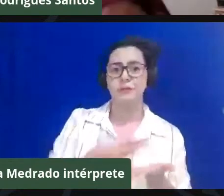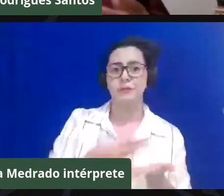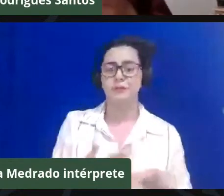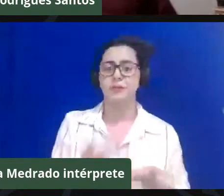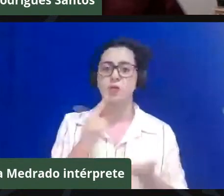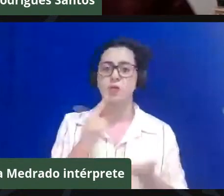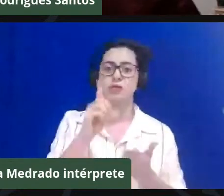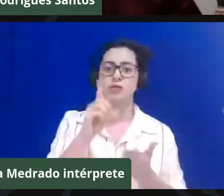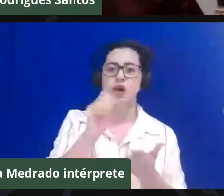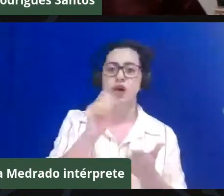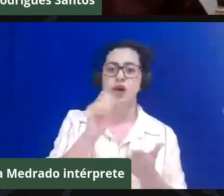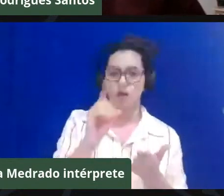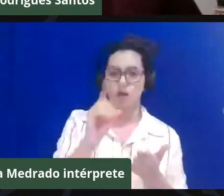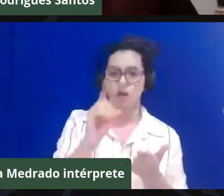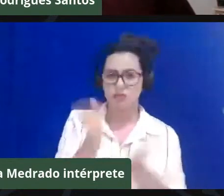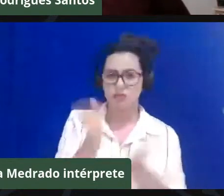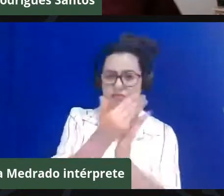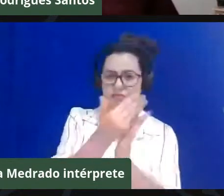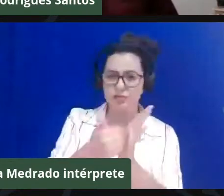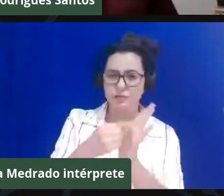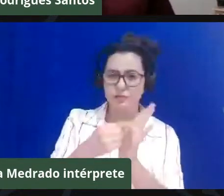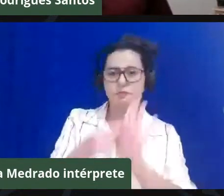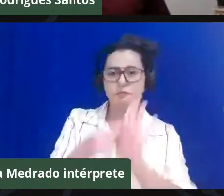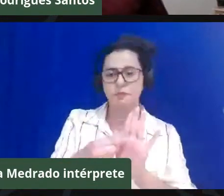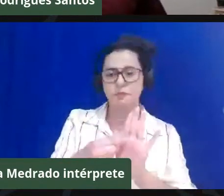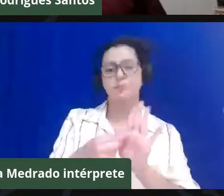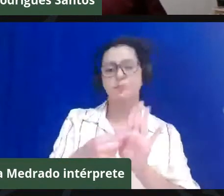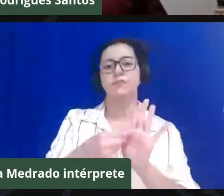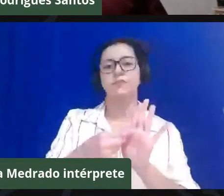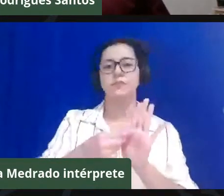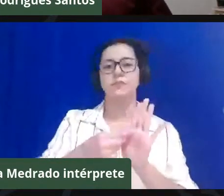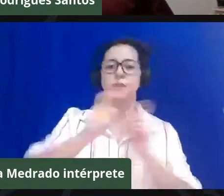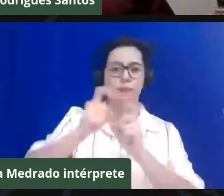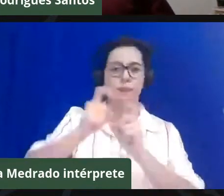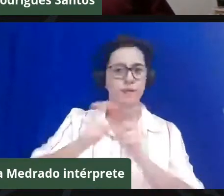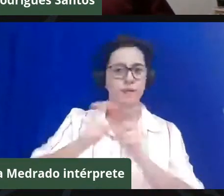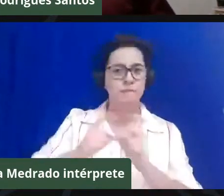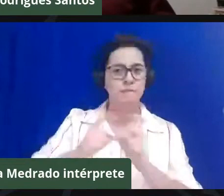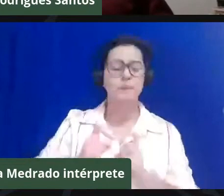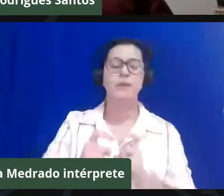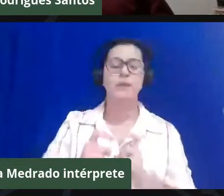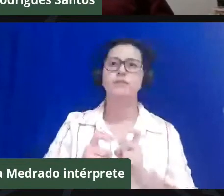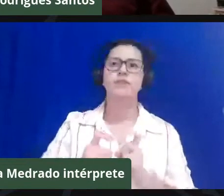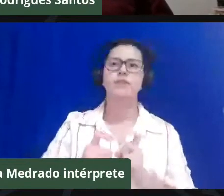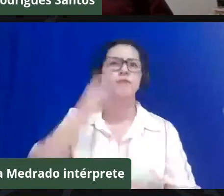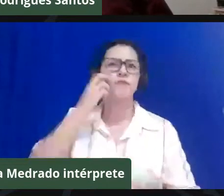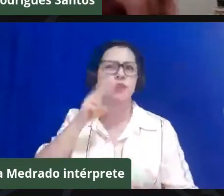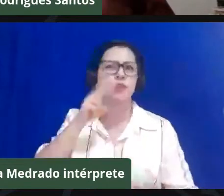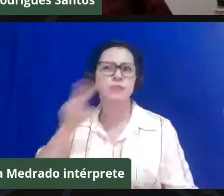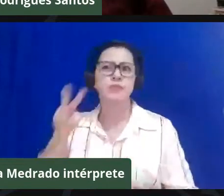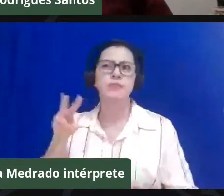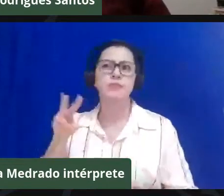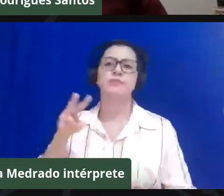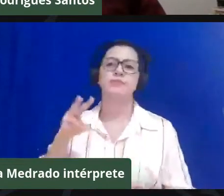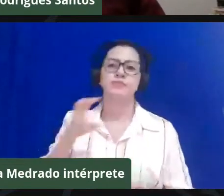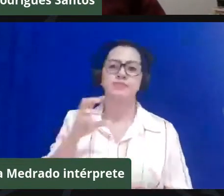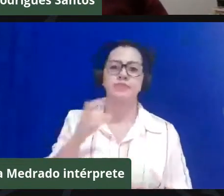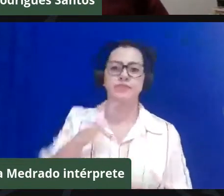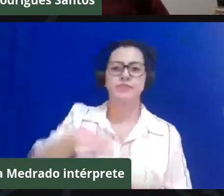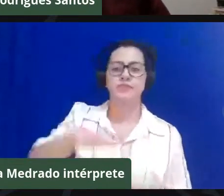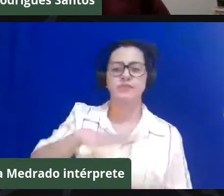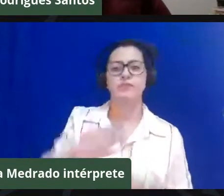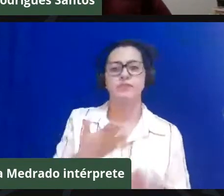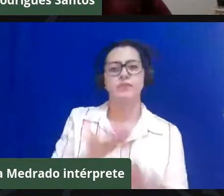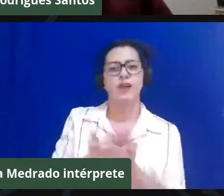gostaria de pontuar aqui, que a gente vai vivenciando muito em campo, é justamente uma coisa que eu poncei muito